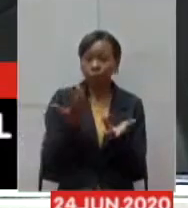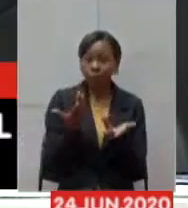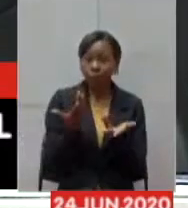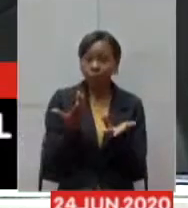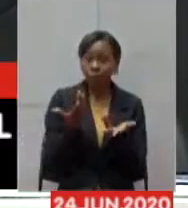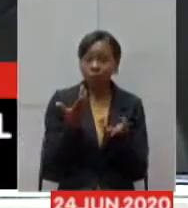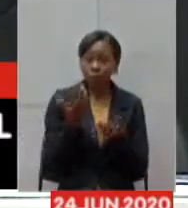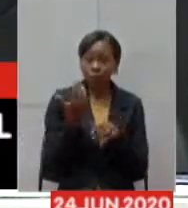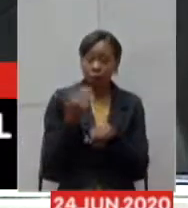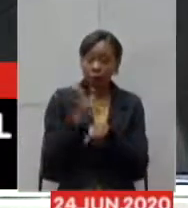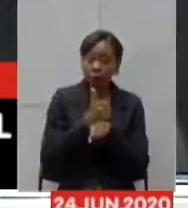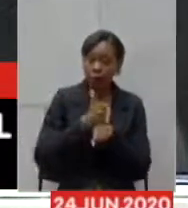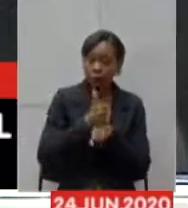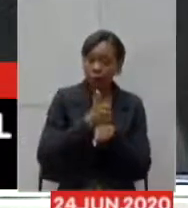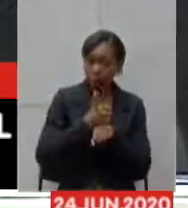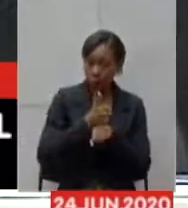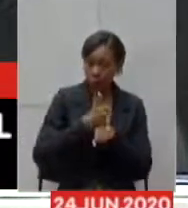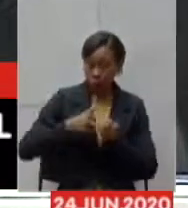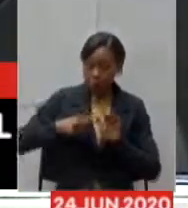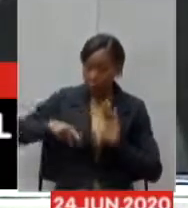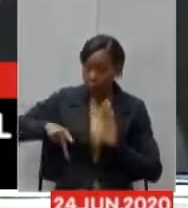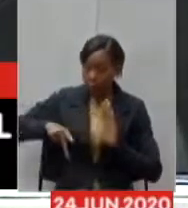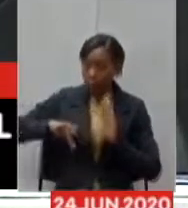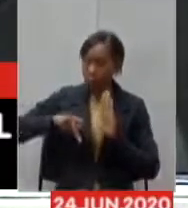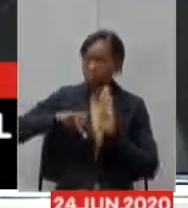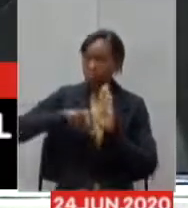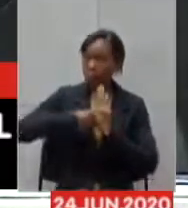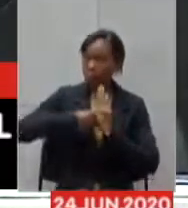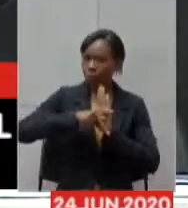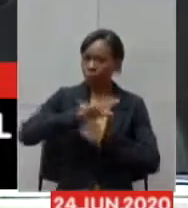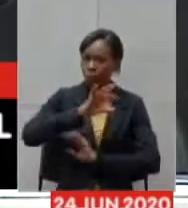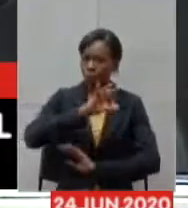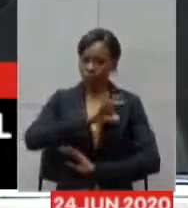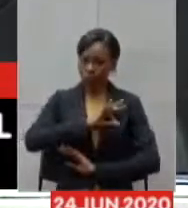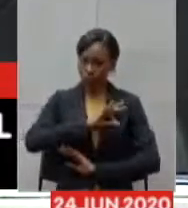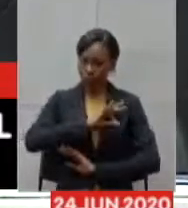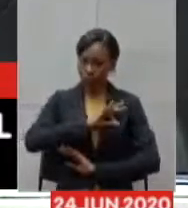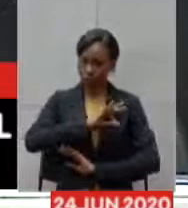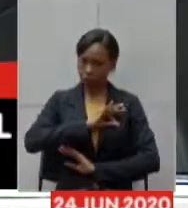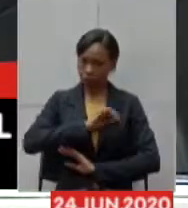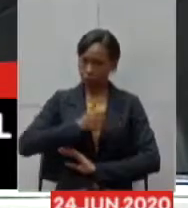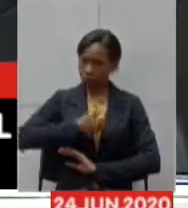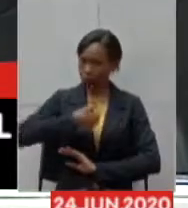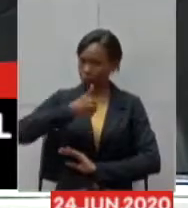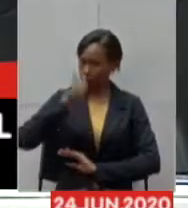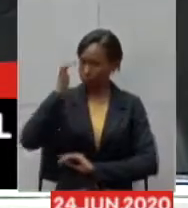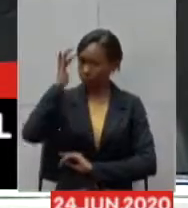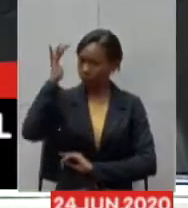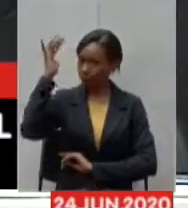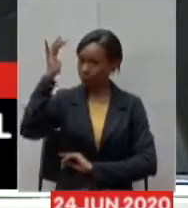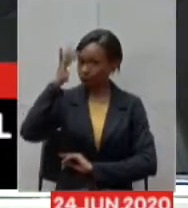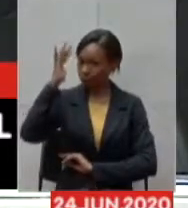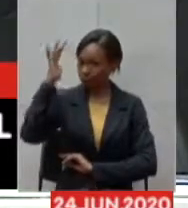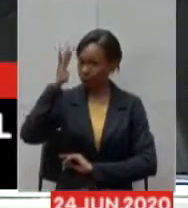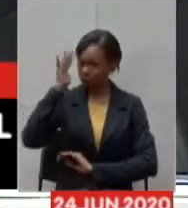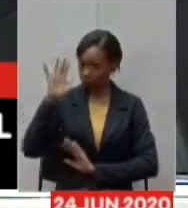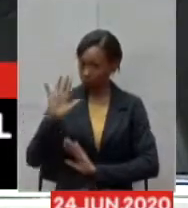própria da PM então essa foi a primeira hipótese quando